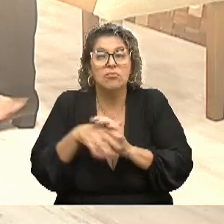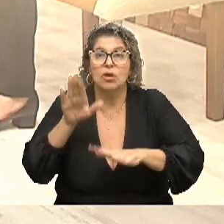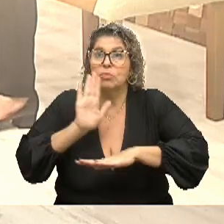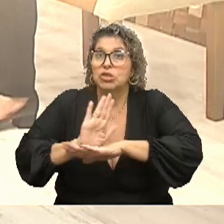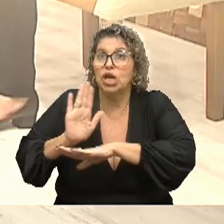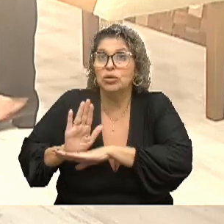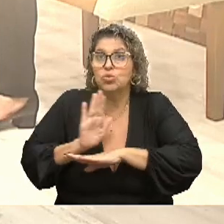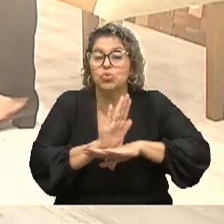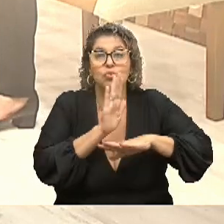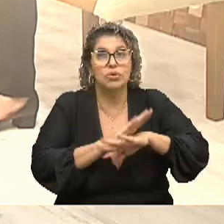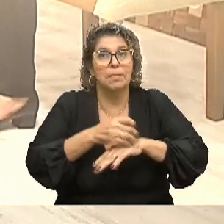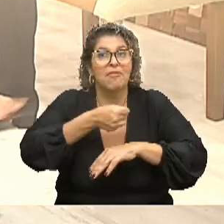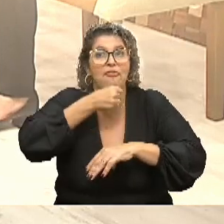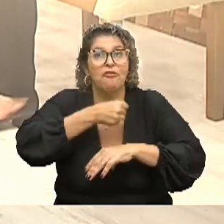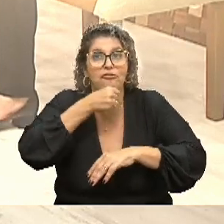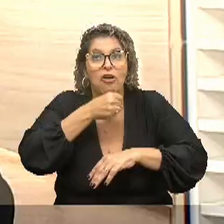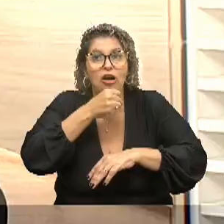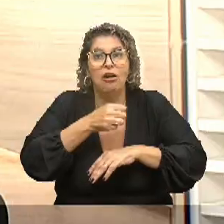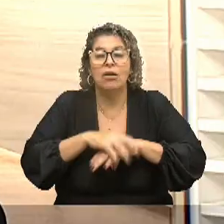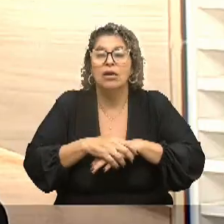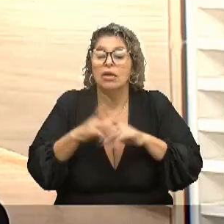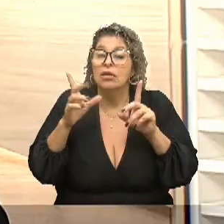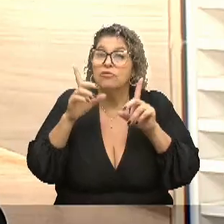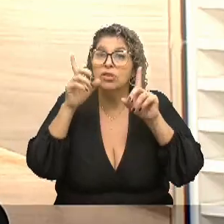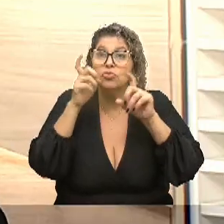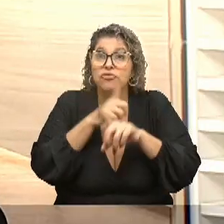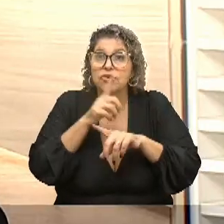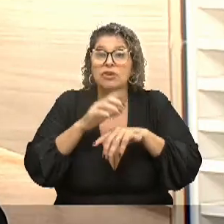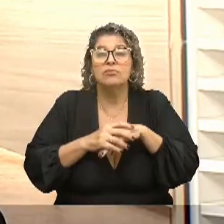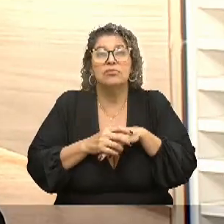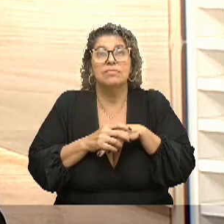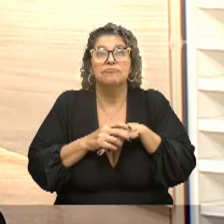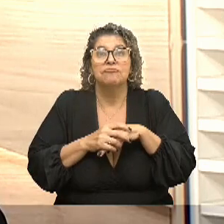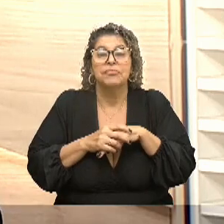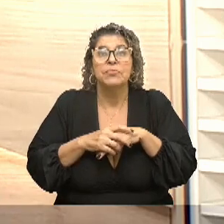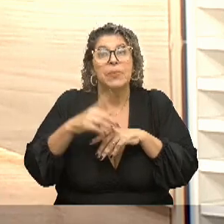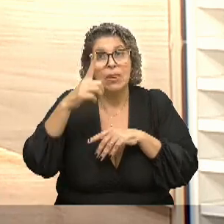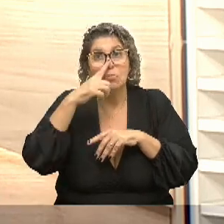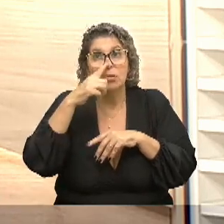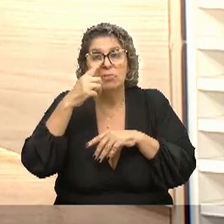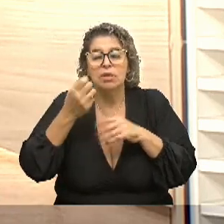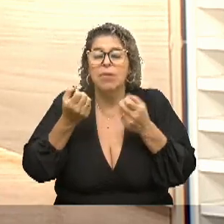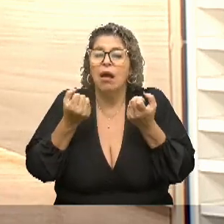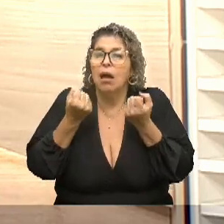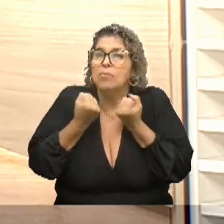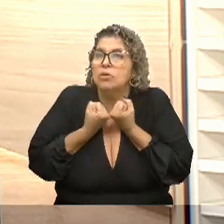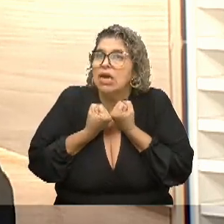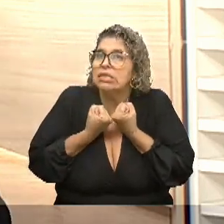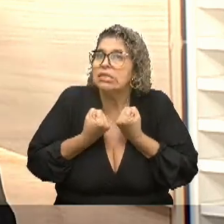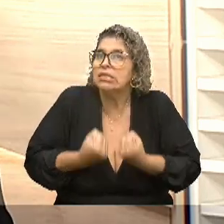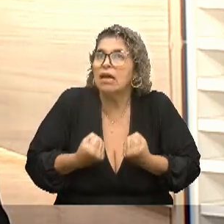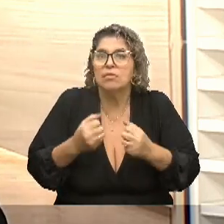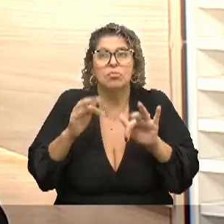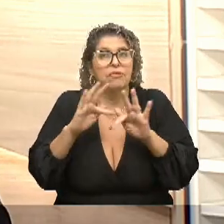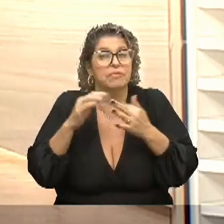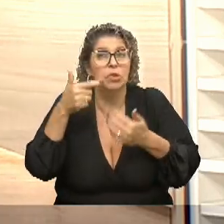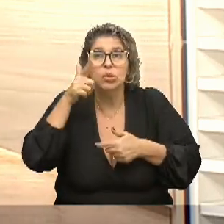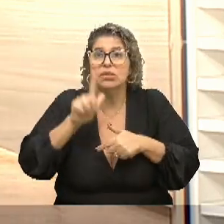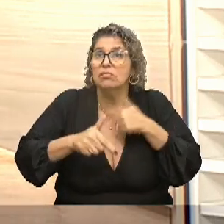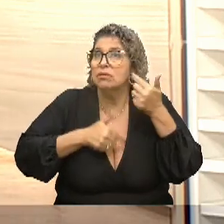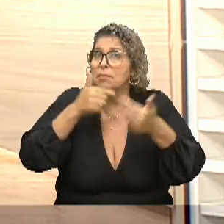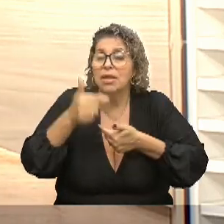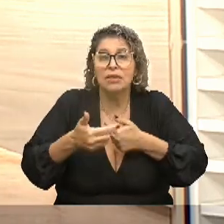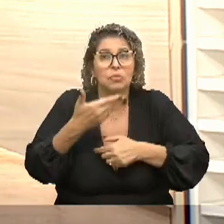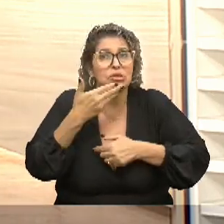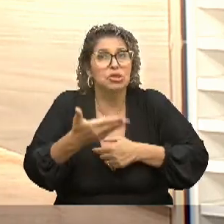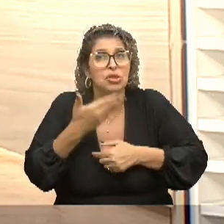ou para um tio, ou para alguém. E isso acaba se tornando, de certa forma, como as mães dizem, um fardo para a família. Eu não consigo trabalhar, eu estou sempre